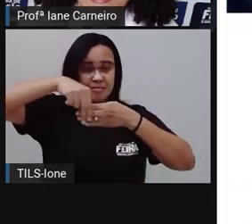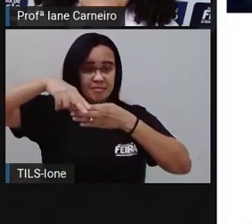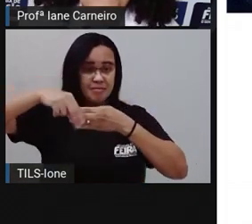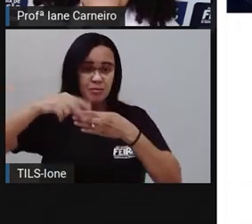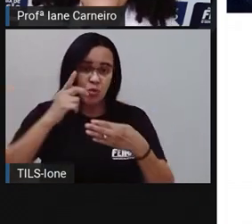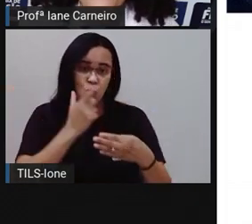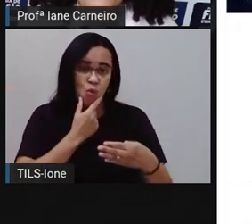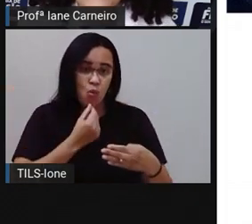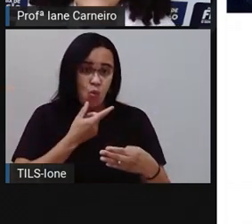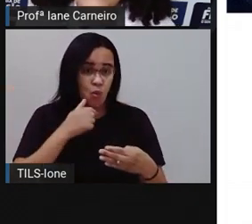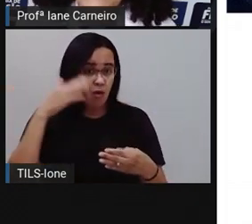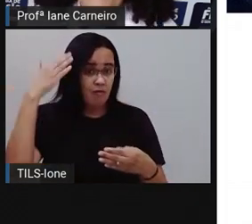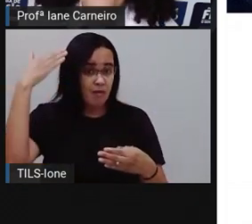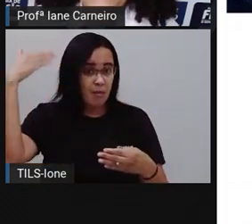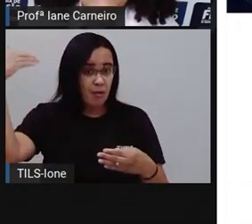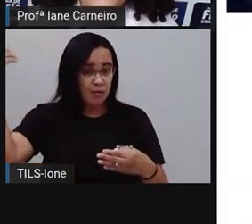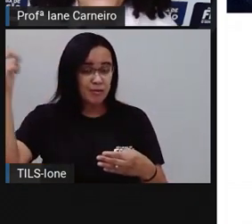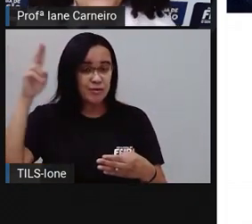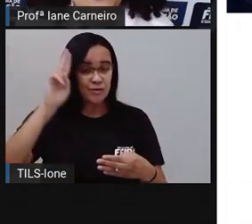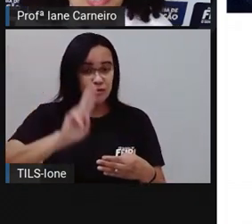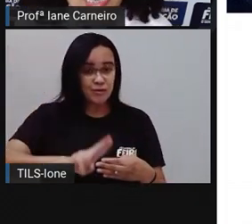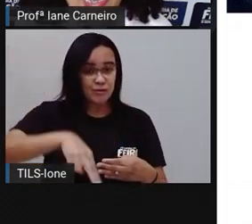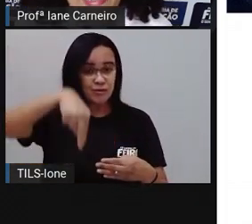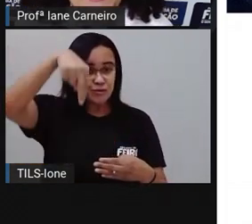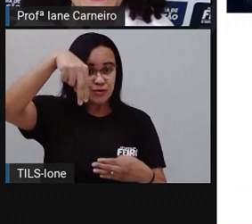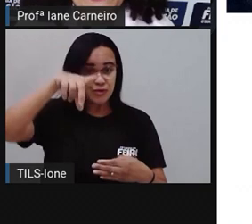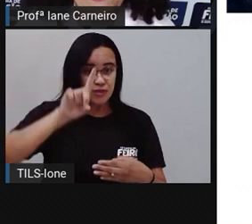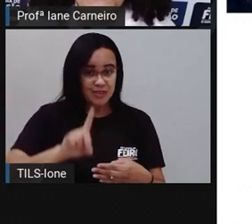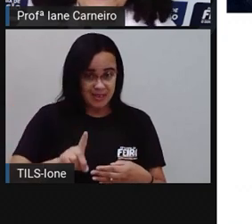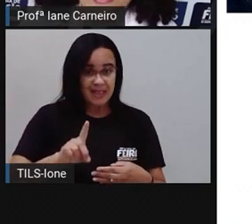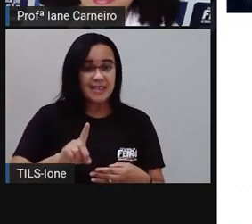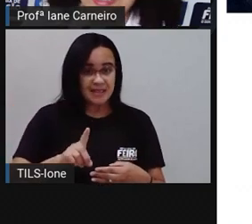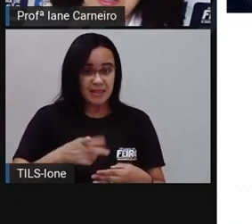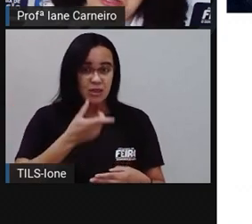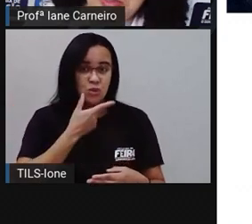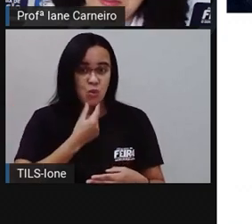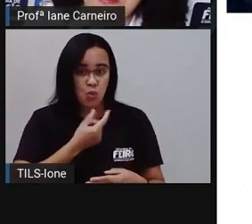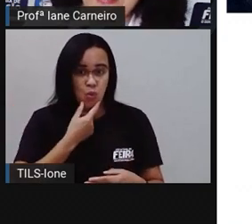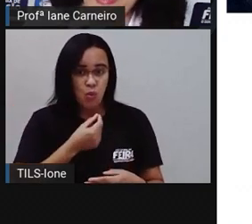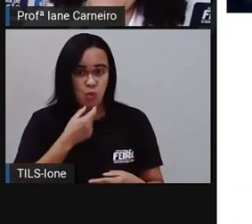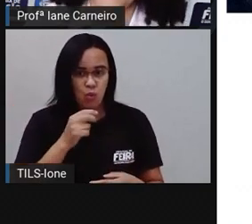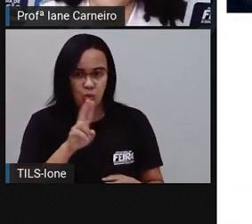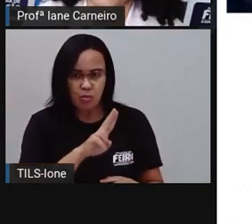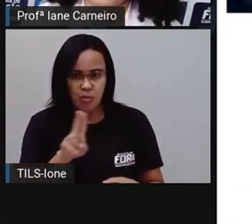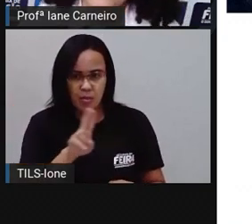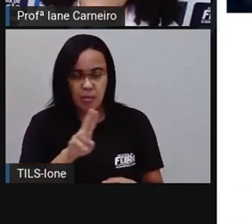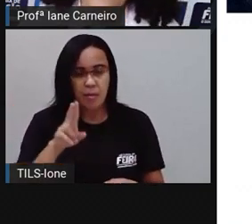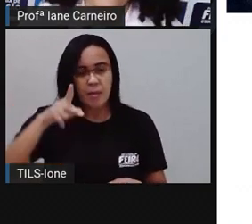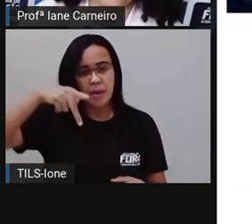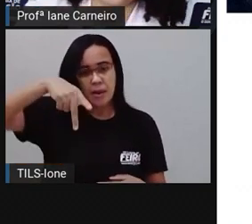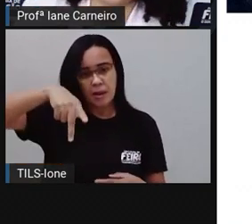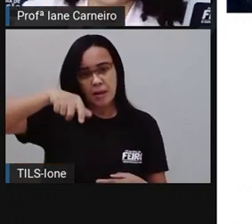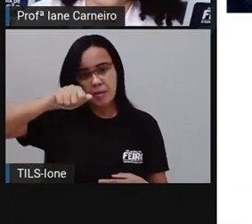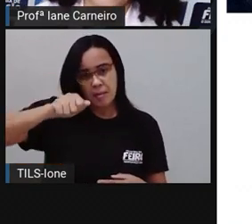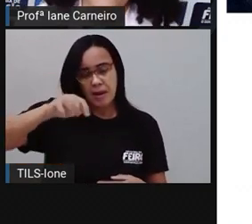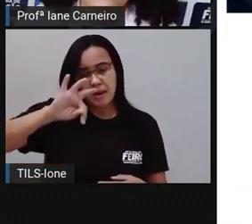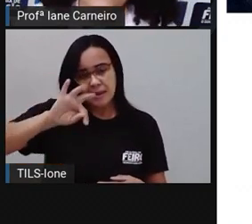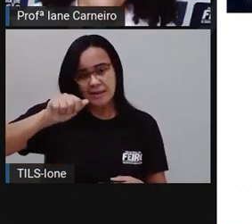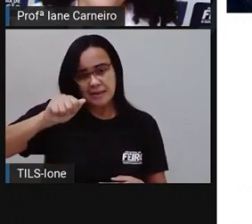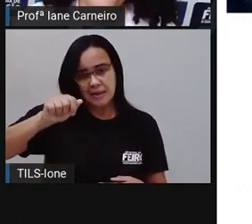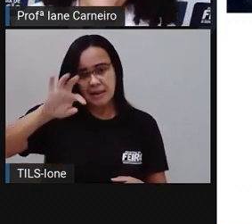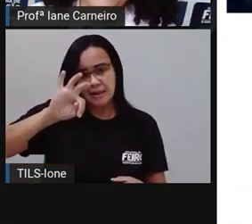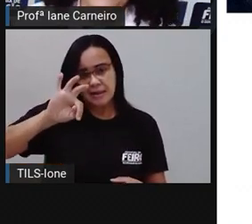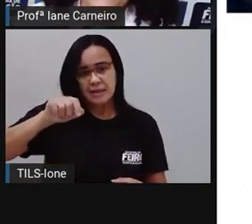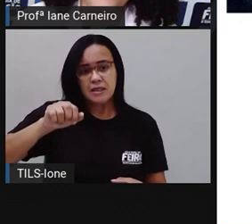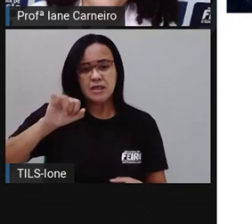Brasileiro, que é o Patativa do Açaré. Já ouviram falar nesse nome? Esse recorte desse cordel